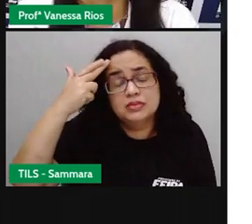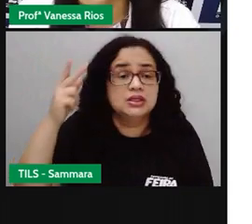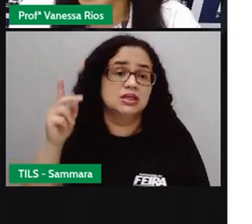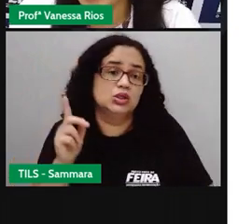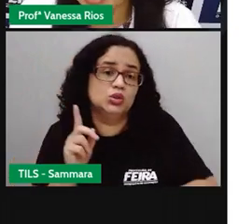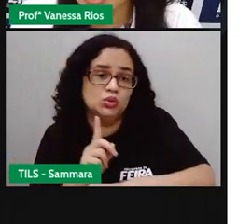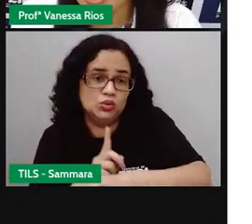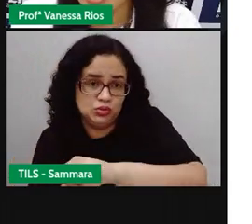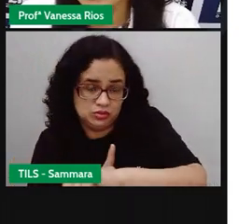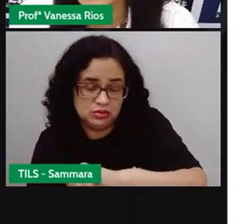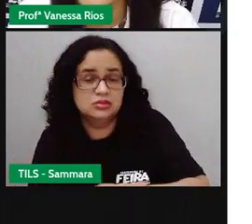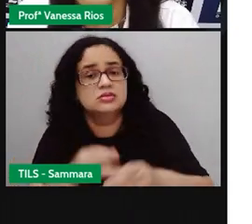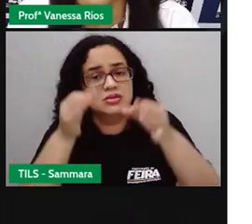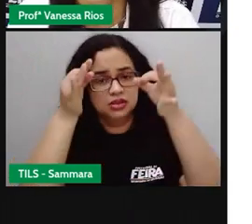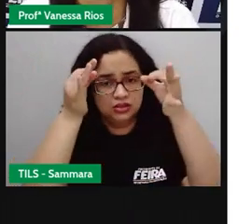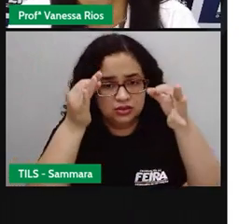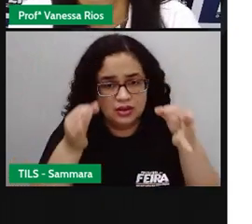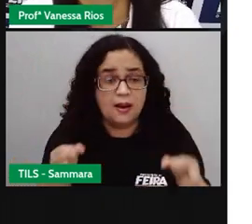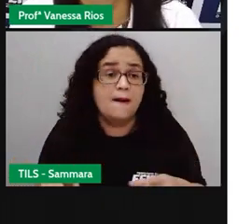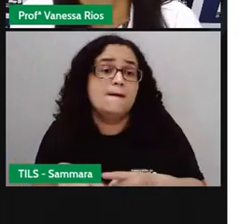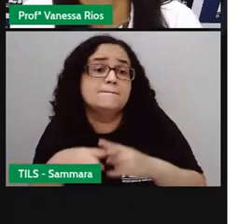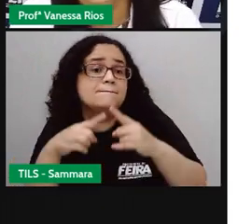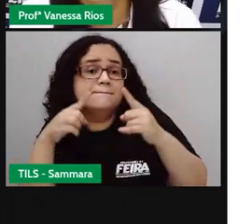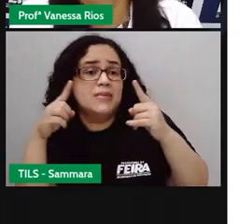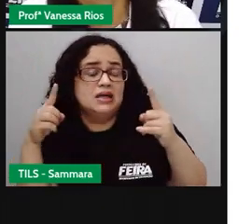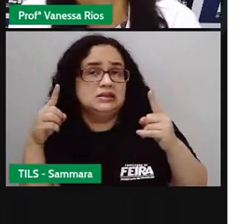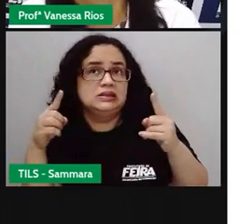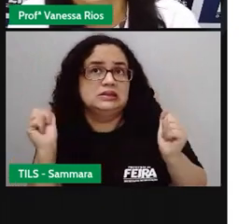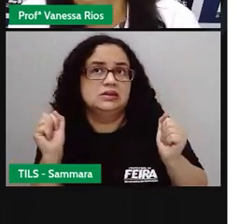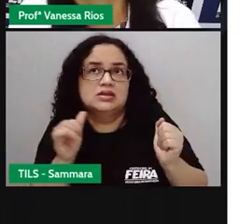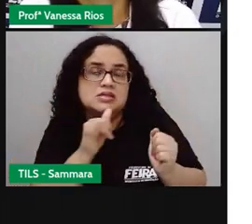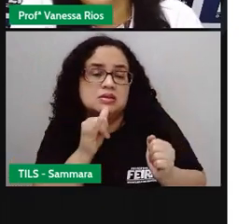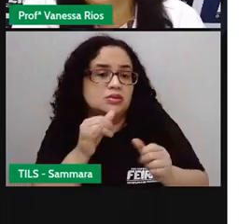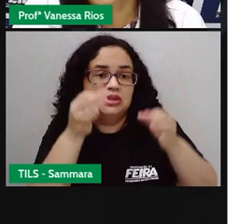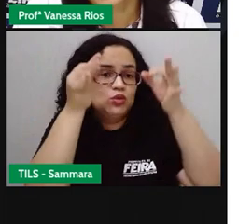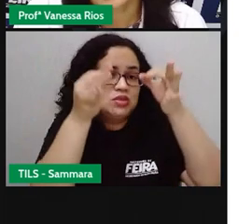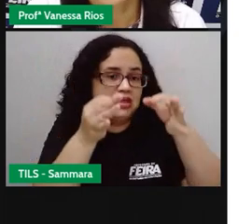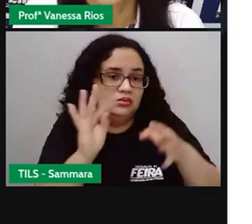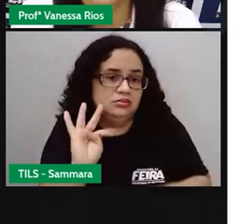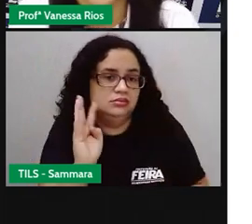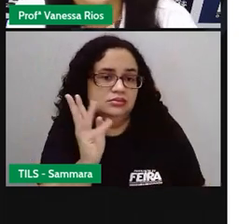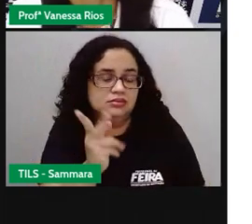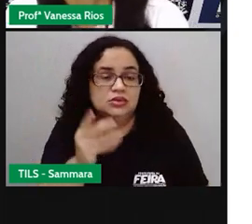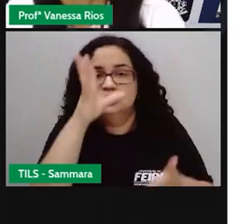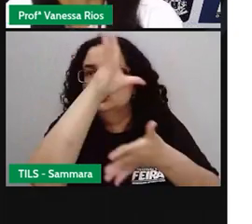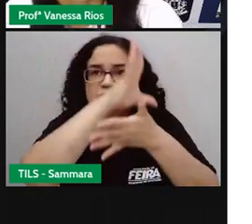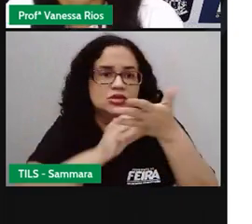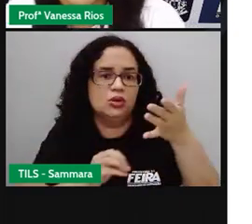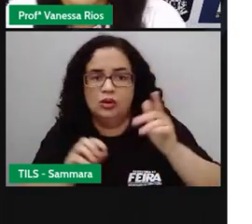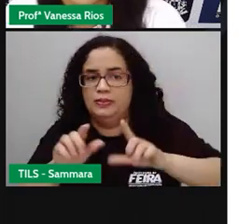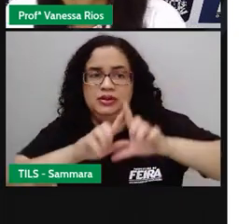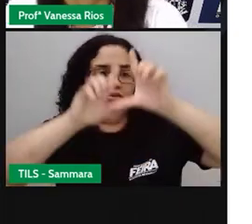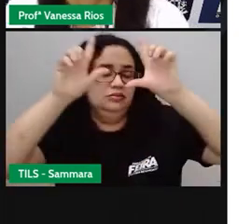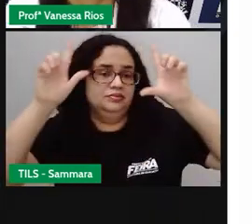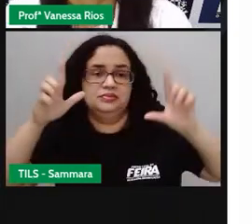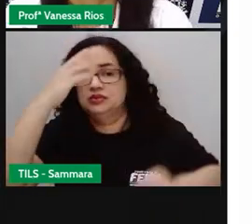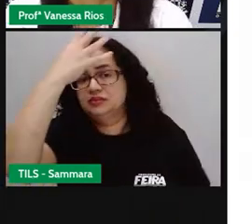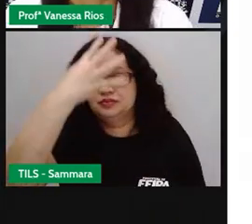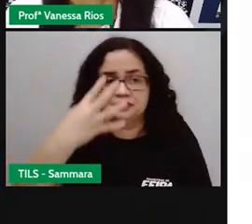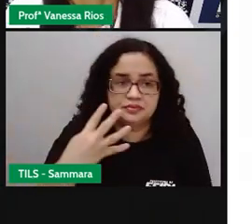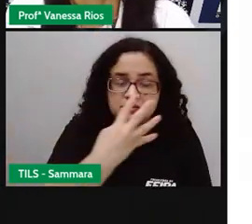horários pré-estabelecidos, mas não estão necessariamente anotados, né? Num quadro, numa tabela.